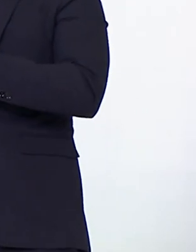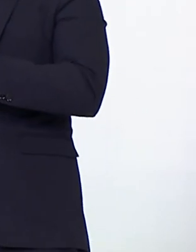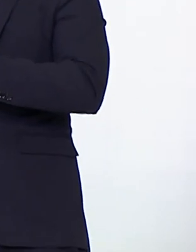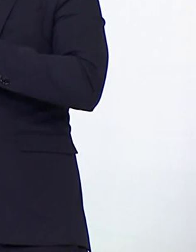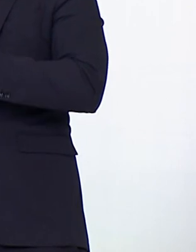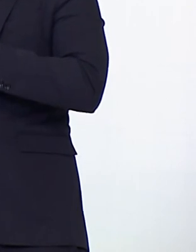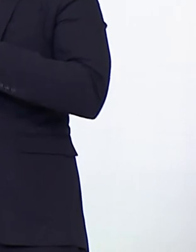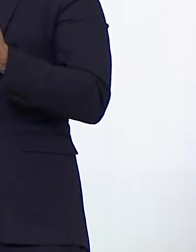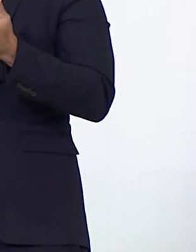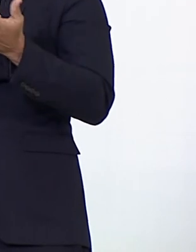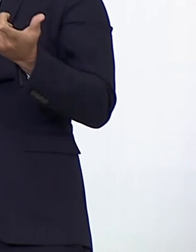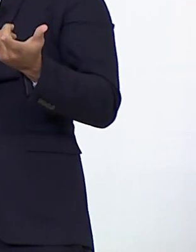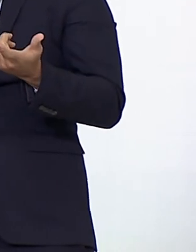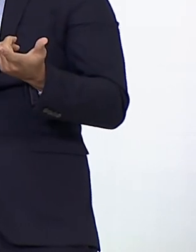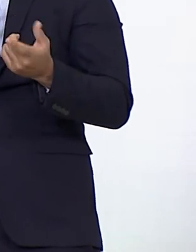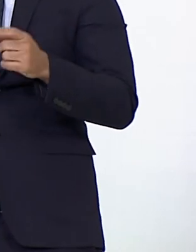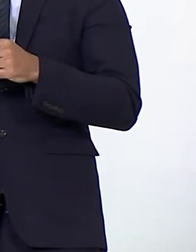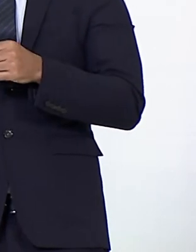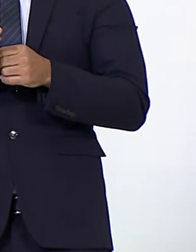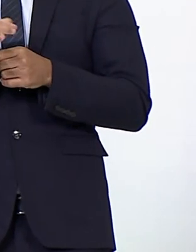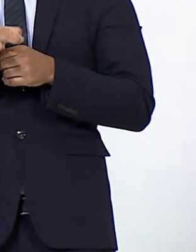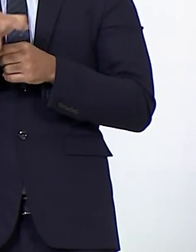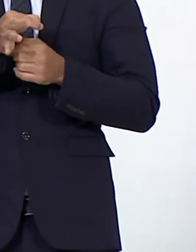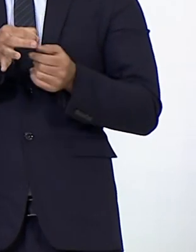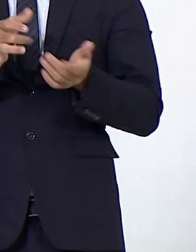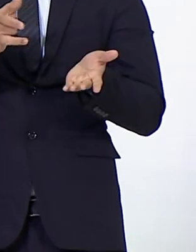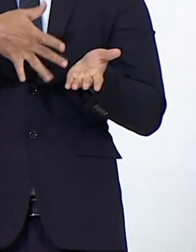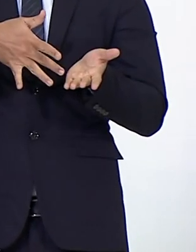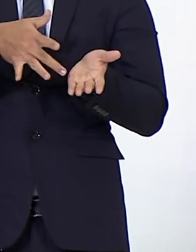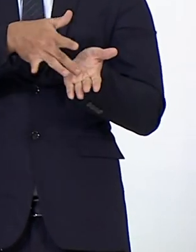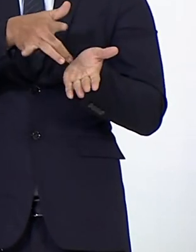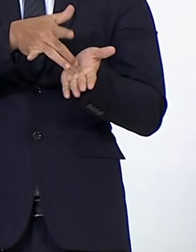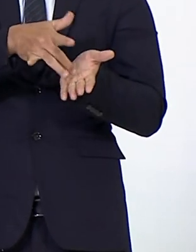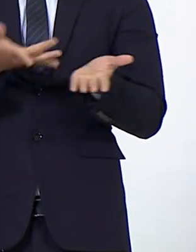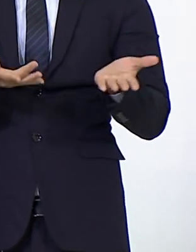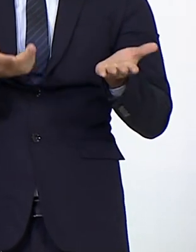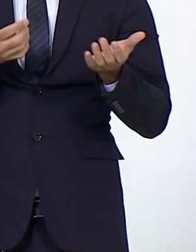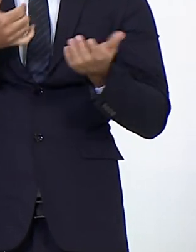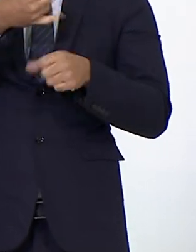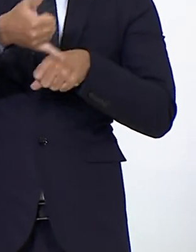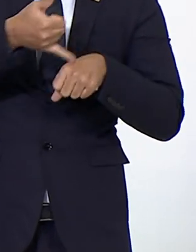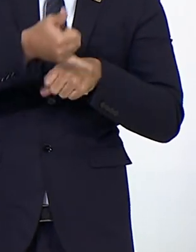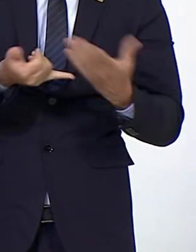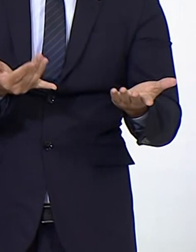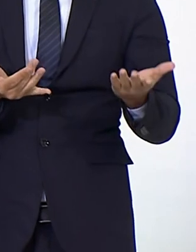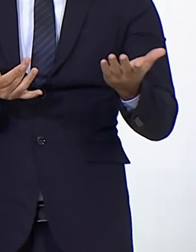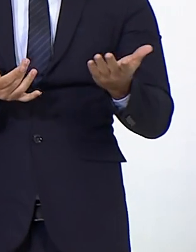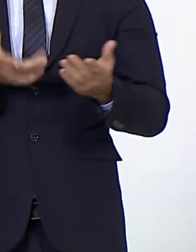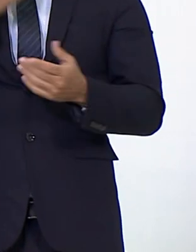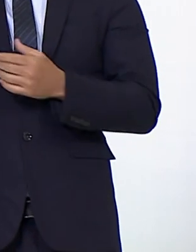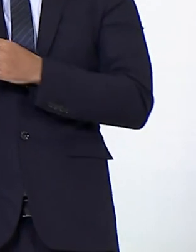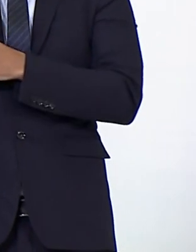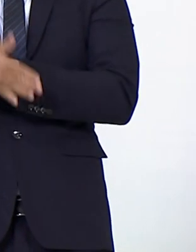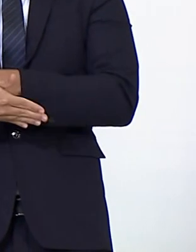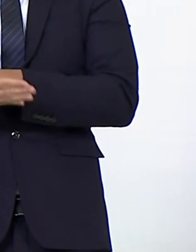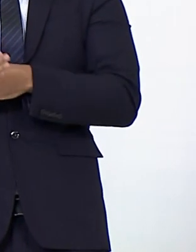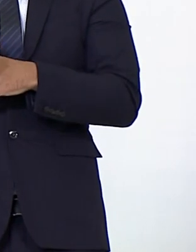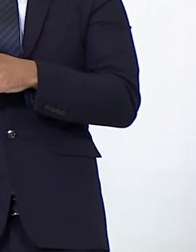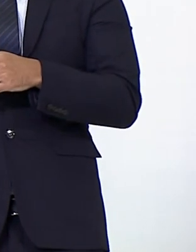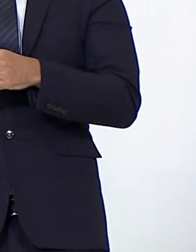comida por centavos, por um litro de óleo por combustível de embarcações.